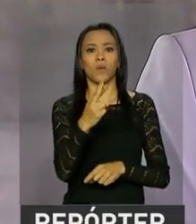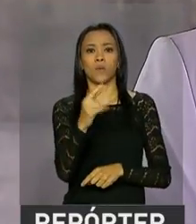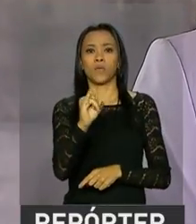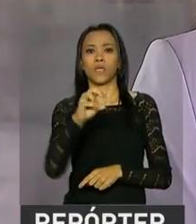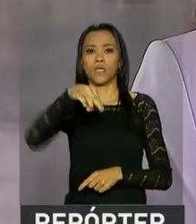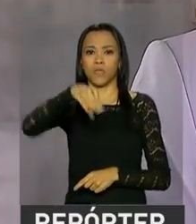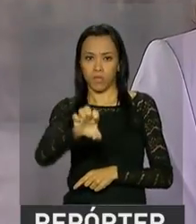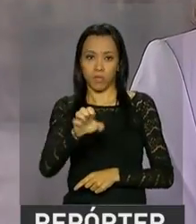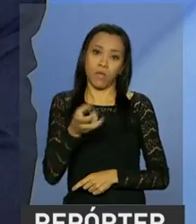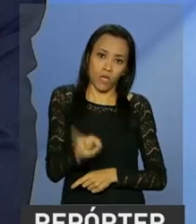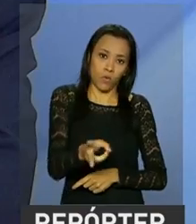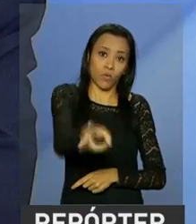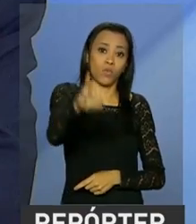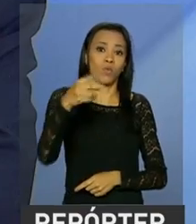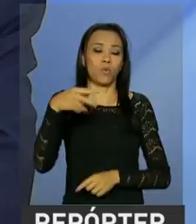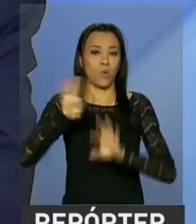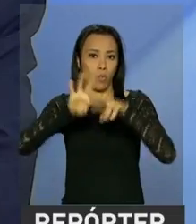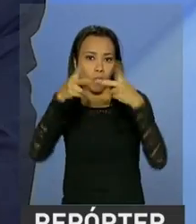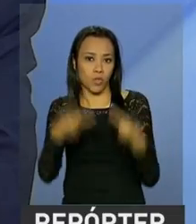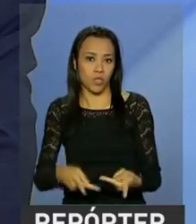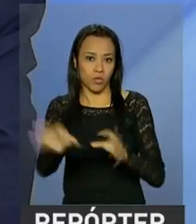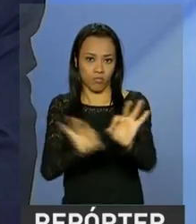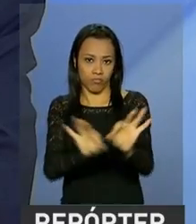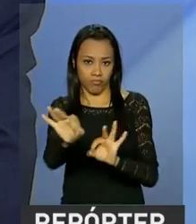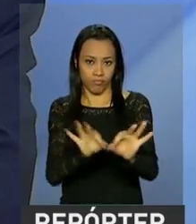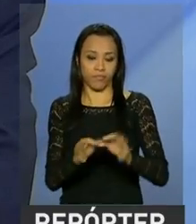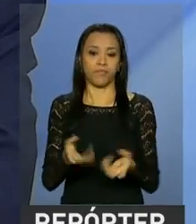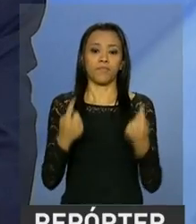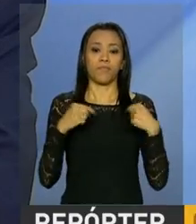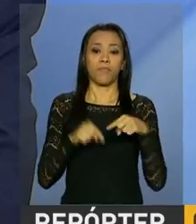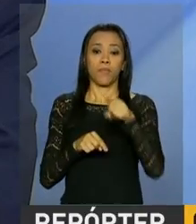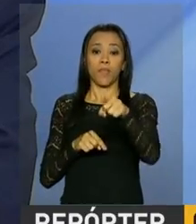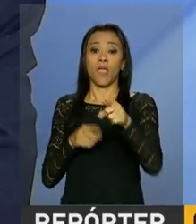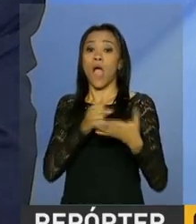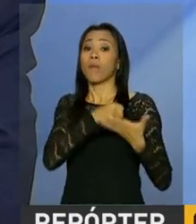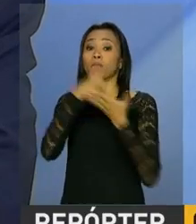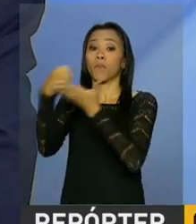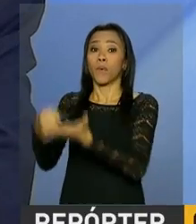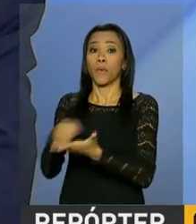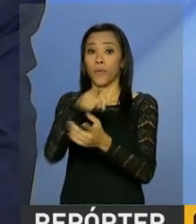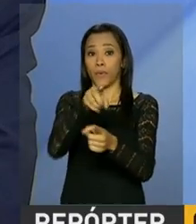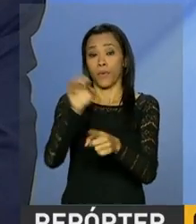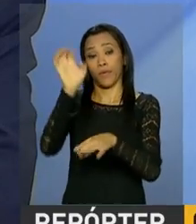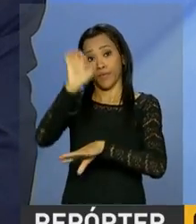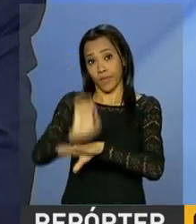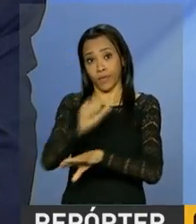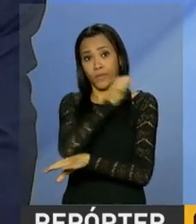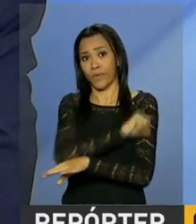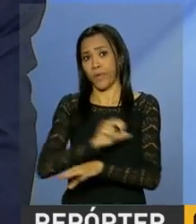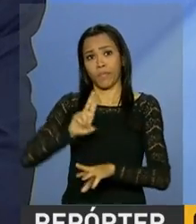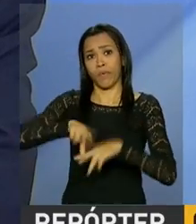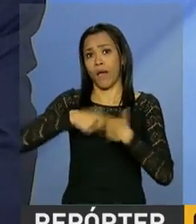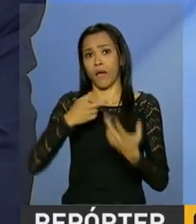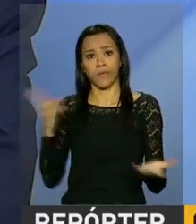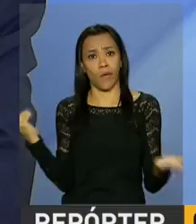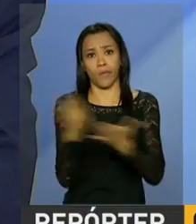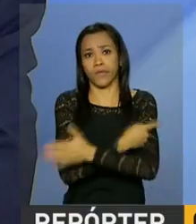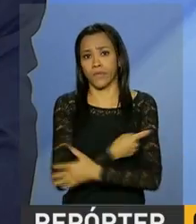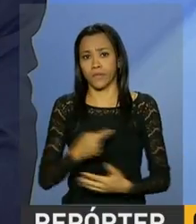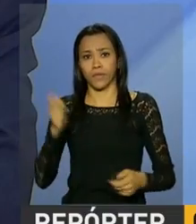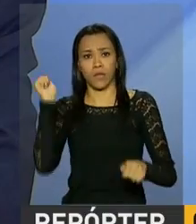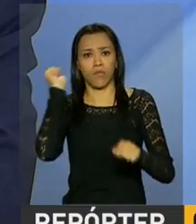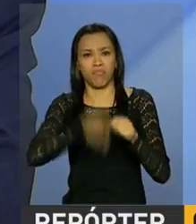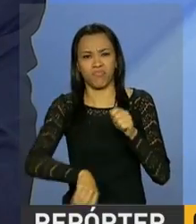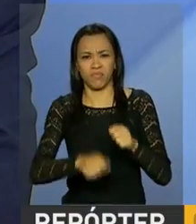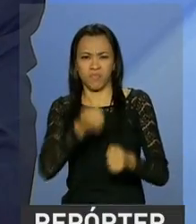tenham efeito contínuo. O apoio ao Rio de Janeiro, ele não é exclusivamente por conta dos fatos acontecidos no